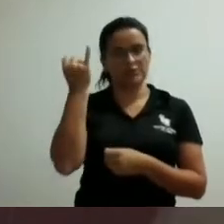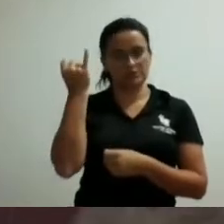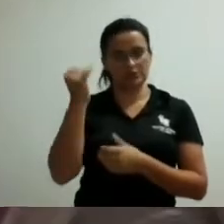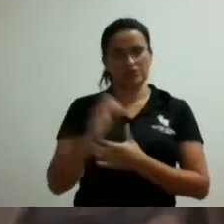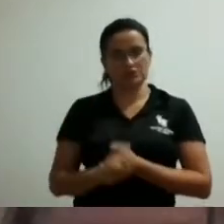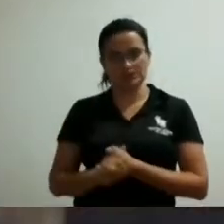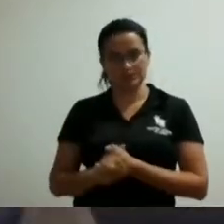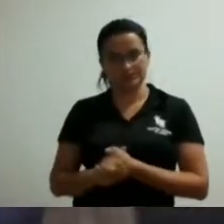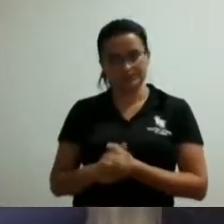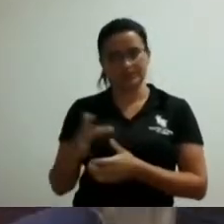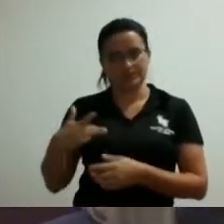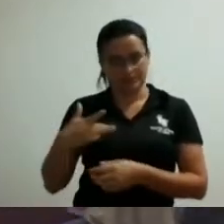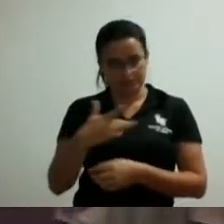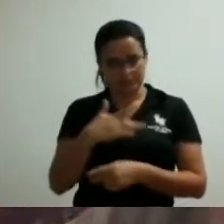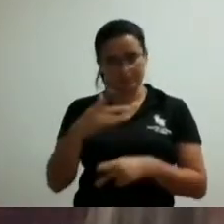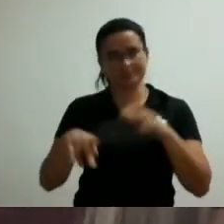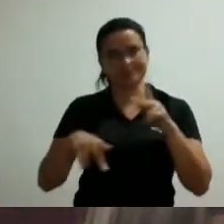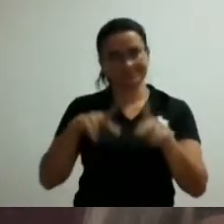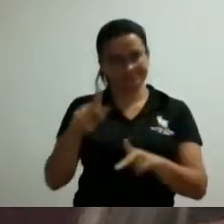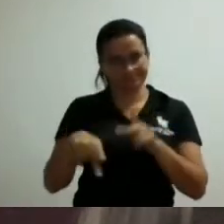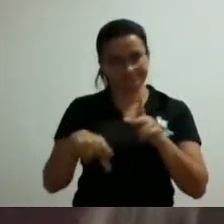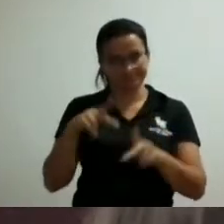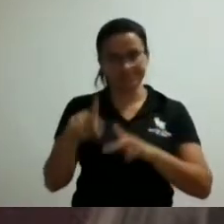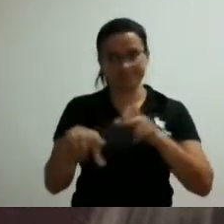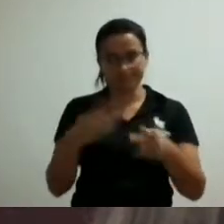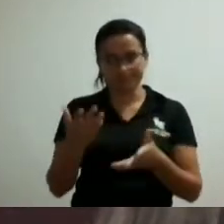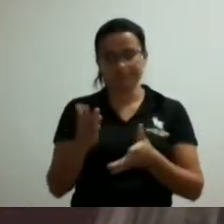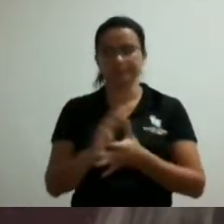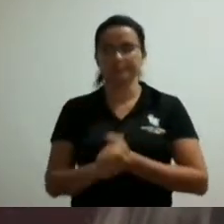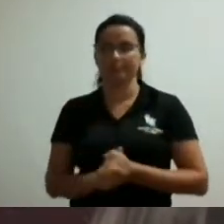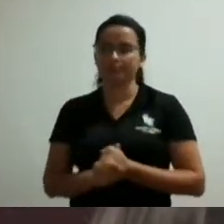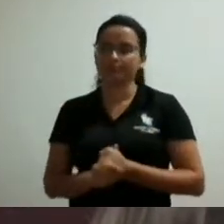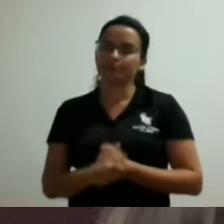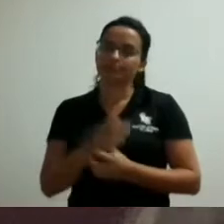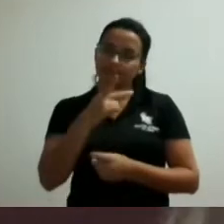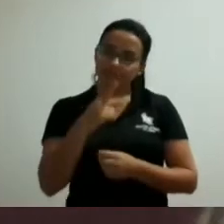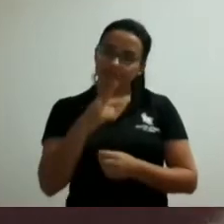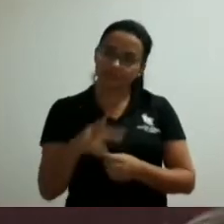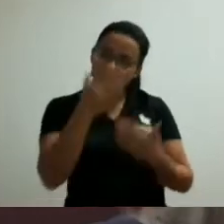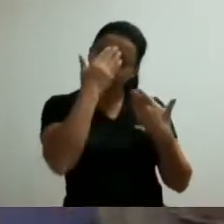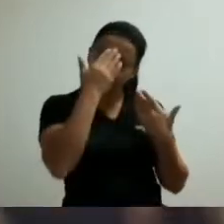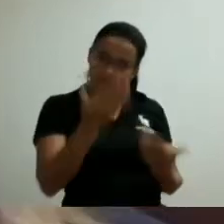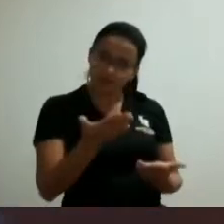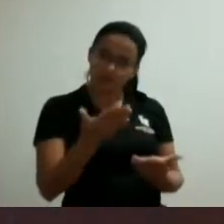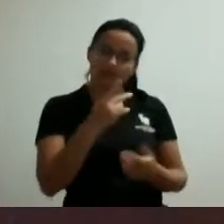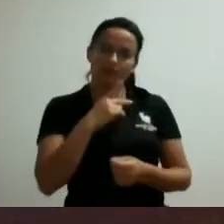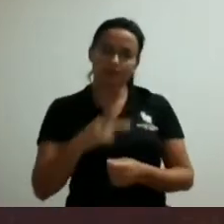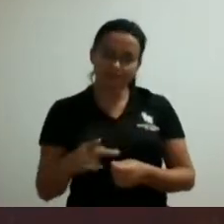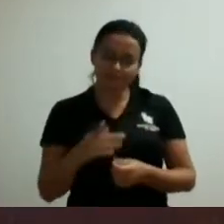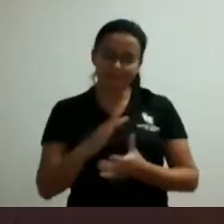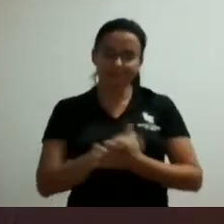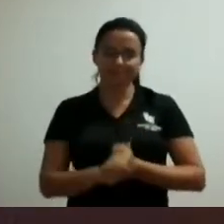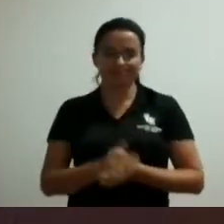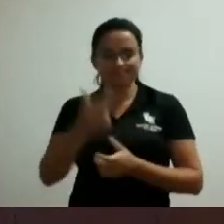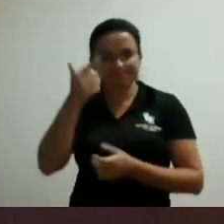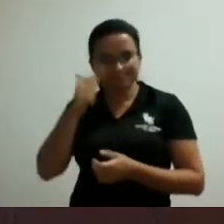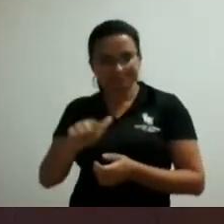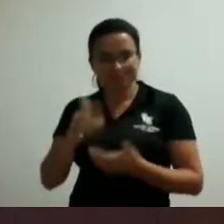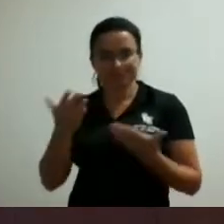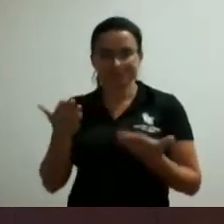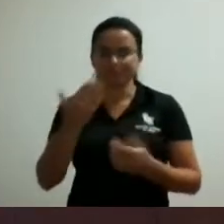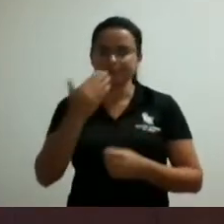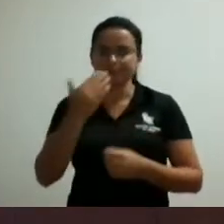pública em juiz de fora então são essas as minhas palavras senhor presidente muito obrigado e mais uma vez aqui reforçamos o